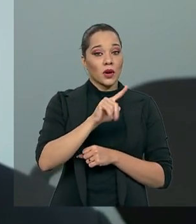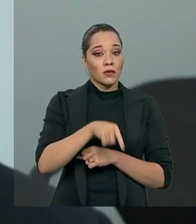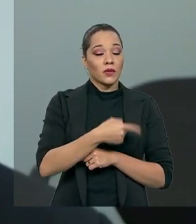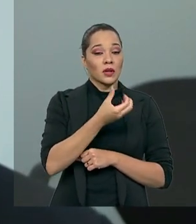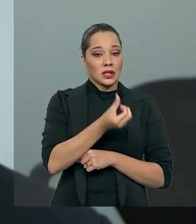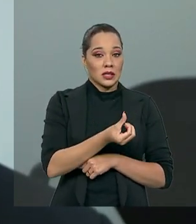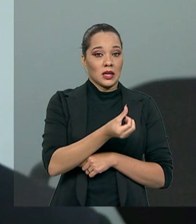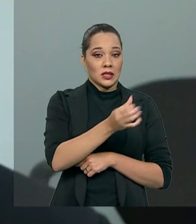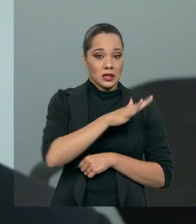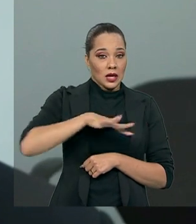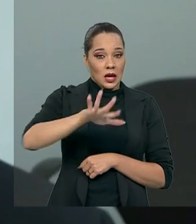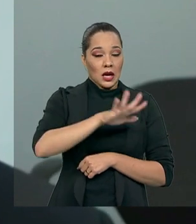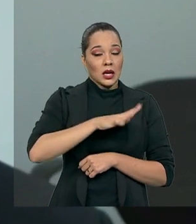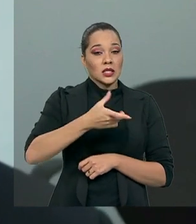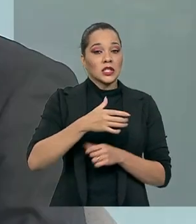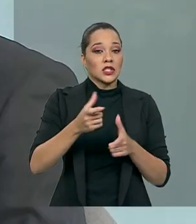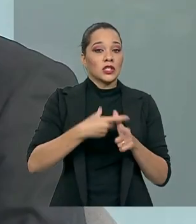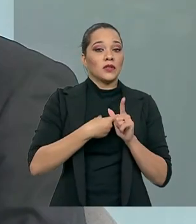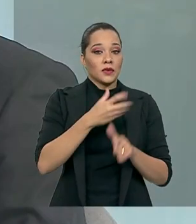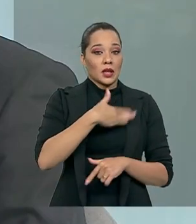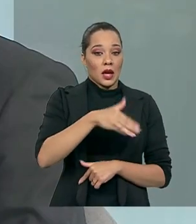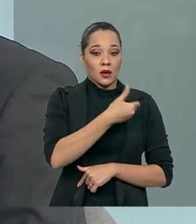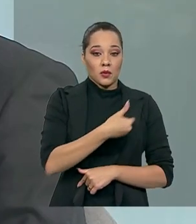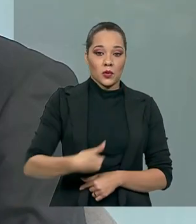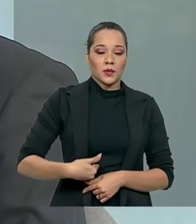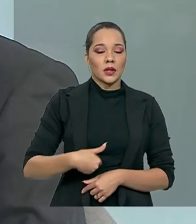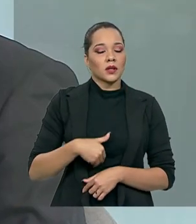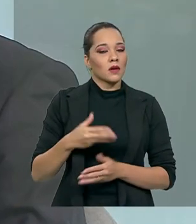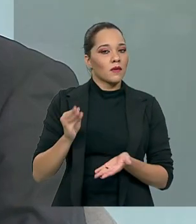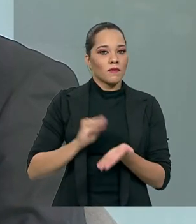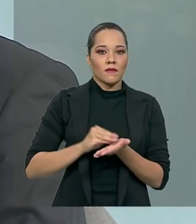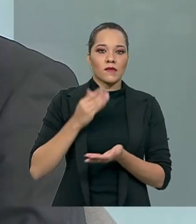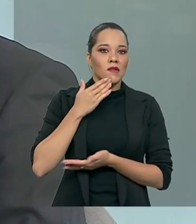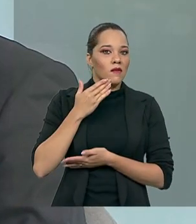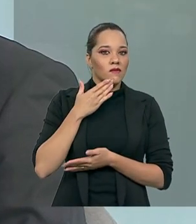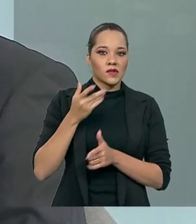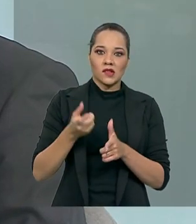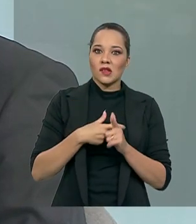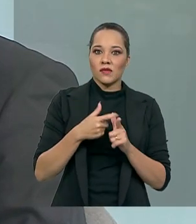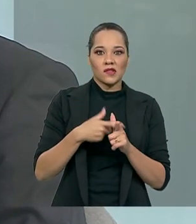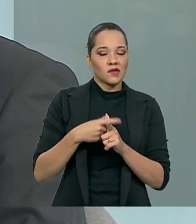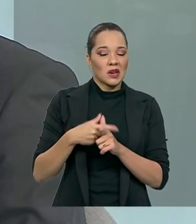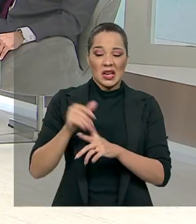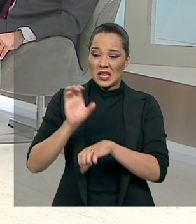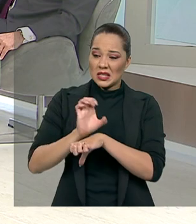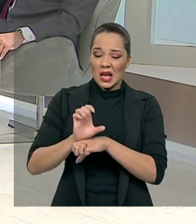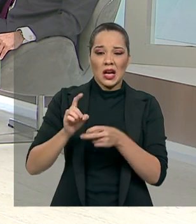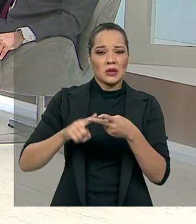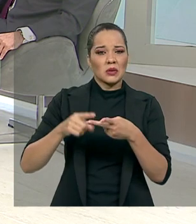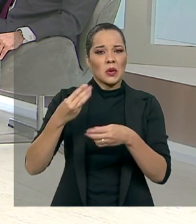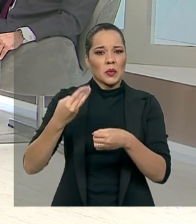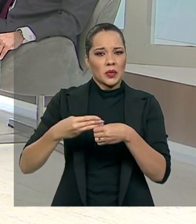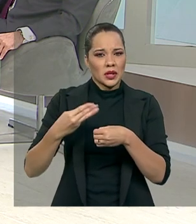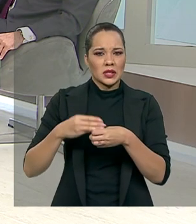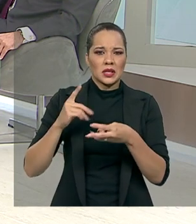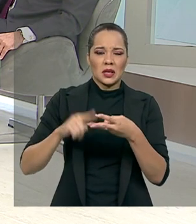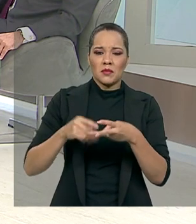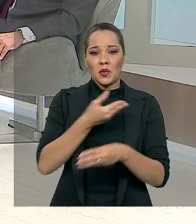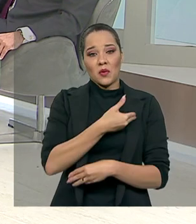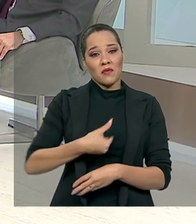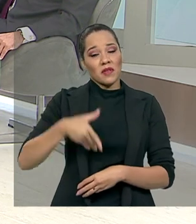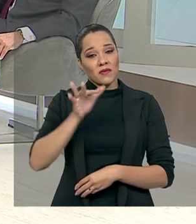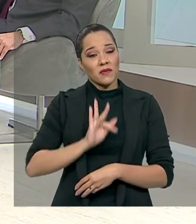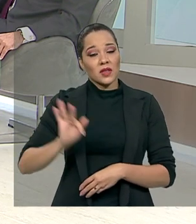bruta do setor público. Vamos sair com um problema de déficit público gigantesco, os estados, municípios, o governo